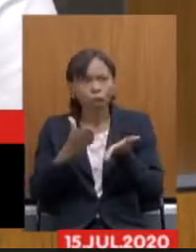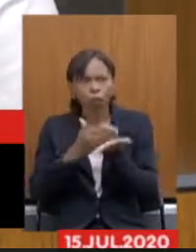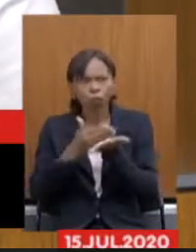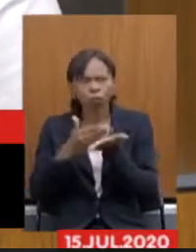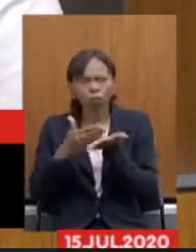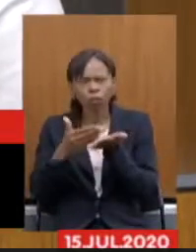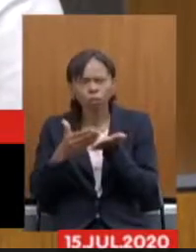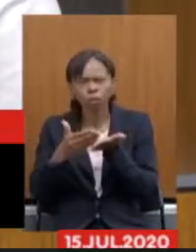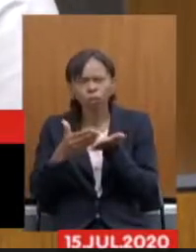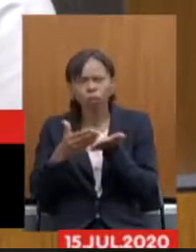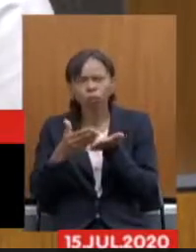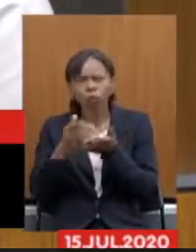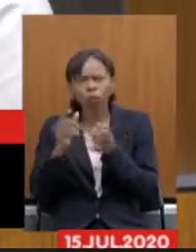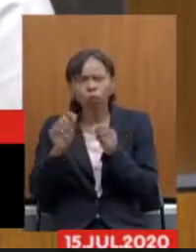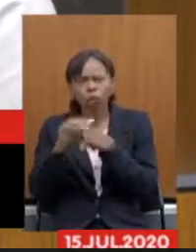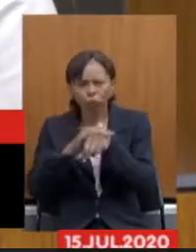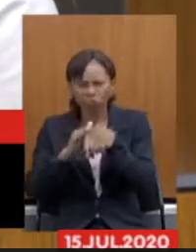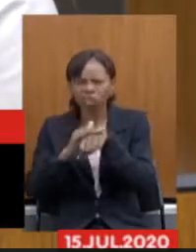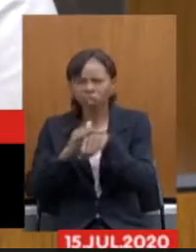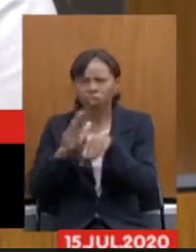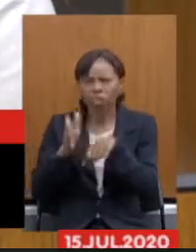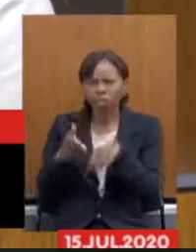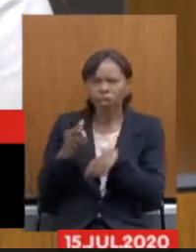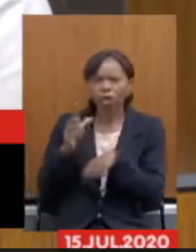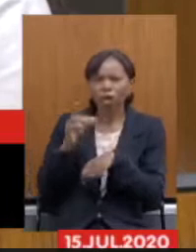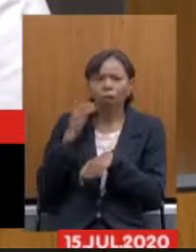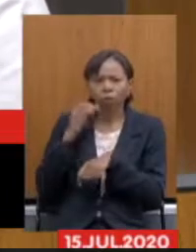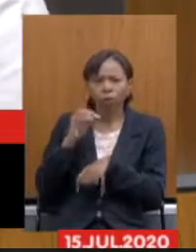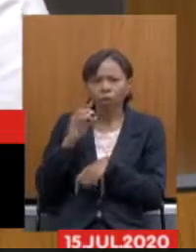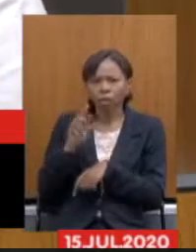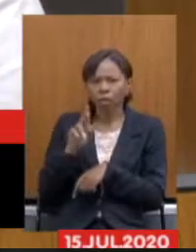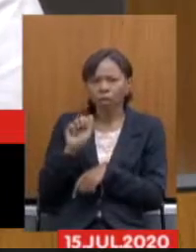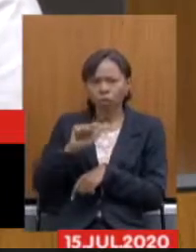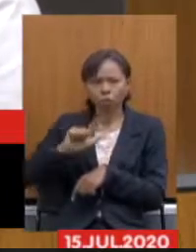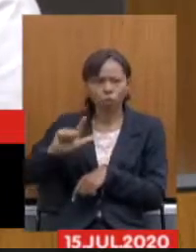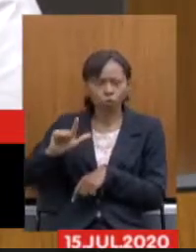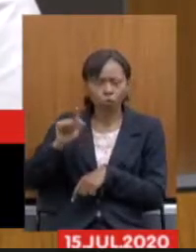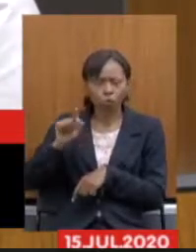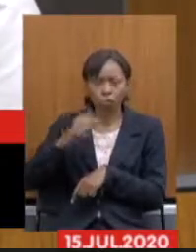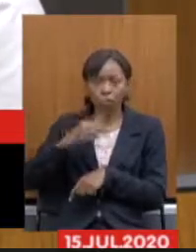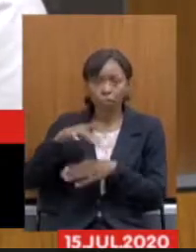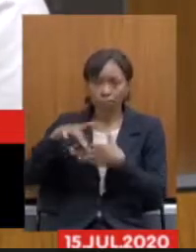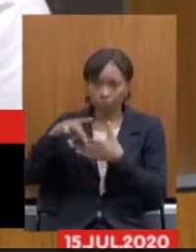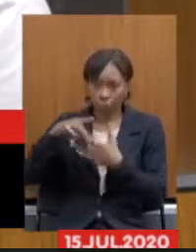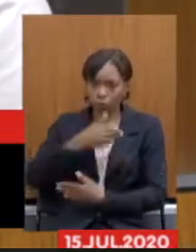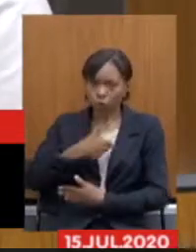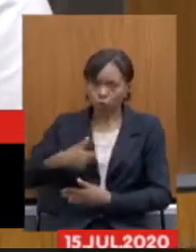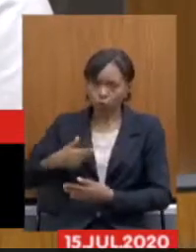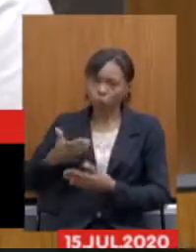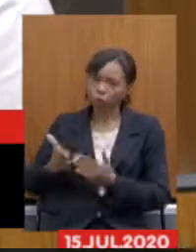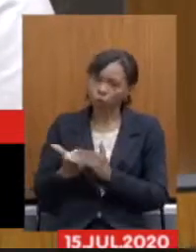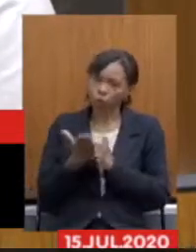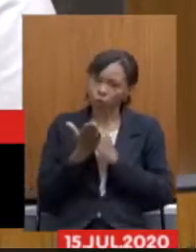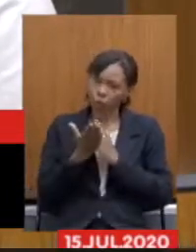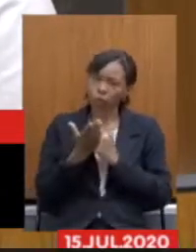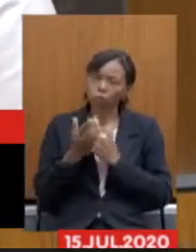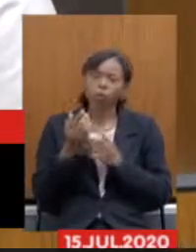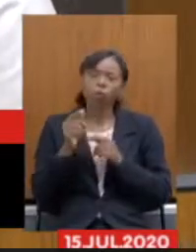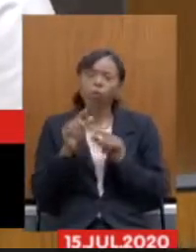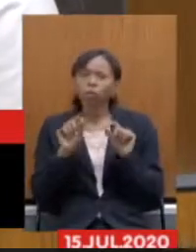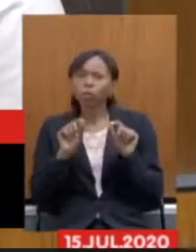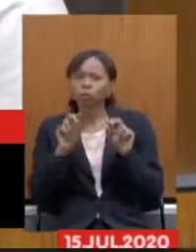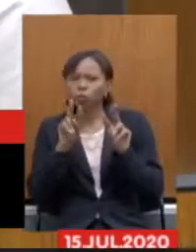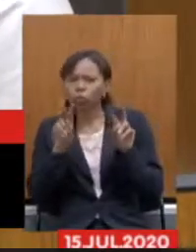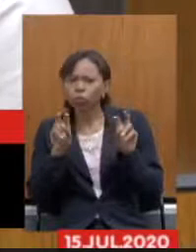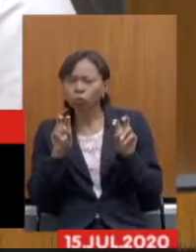já estamos discutindo e o deputado Raul Belen como líder de governo está nos ajudando já estamos discutindo sobre a questão